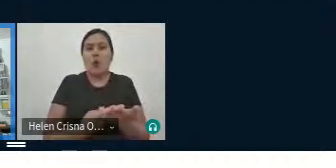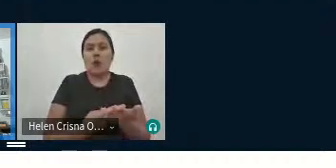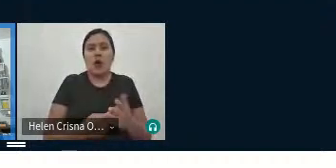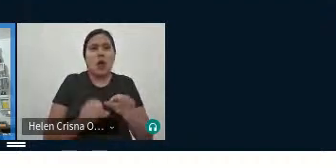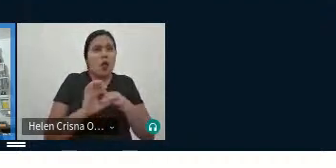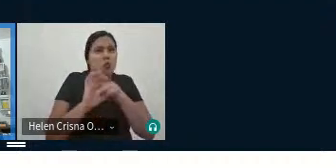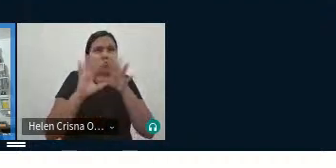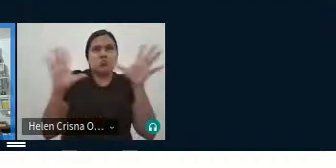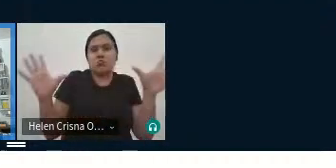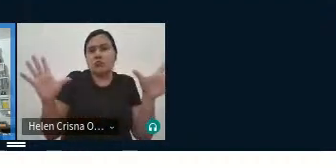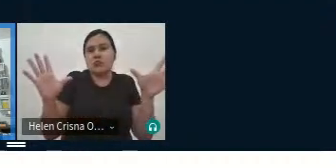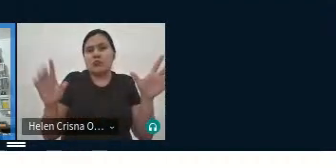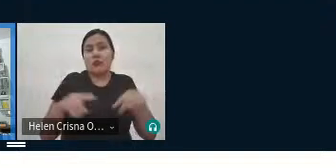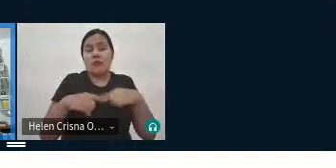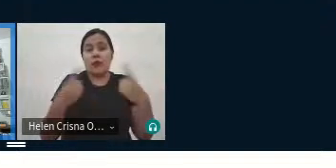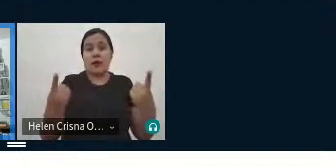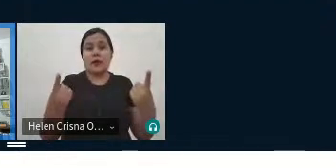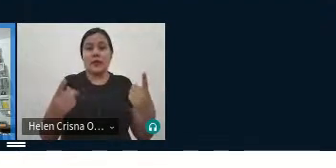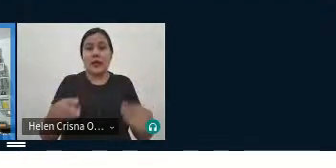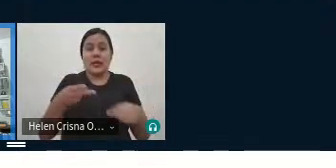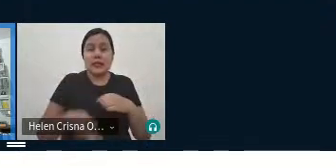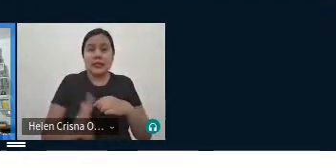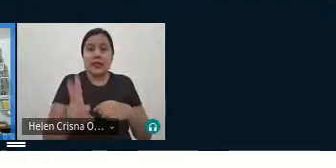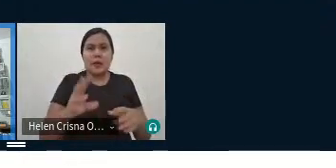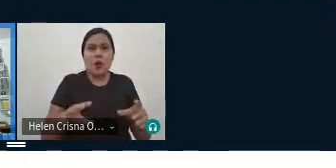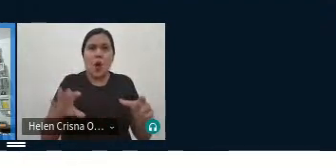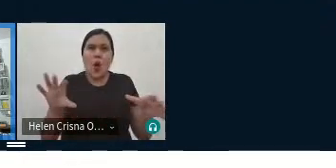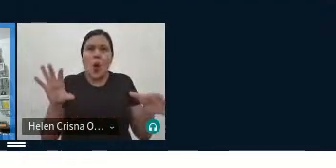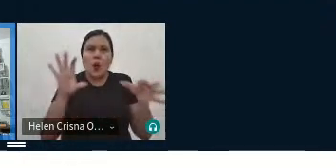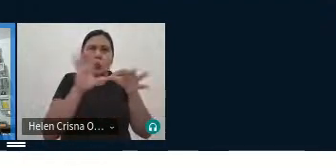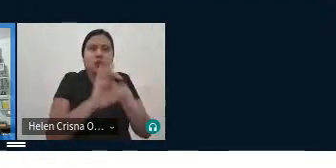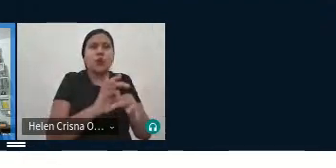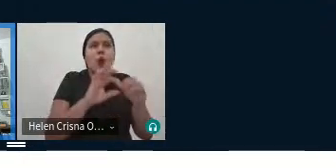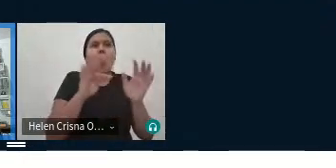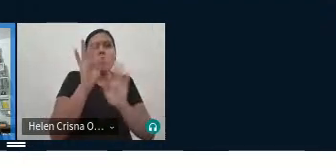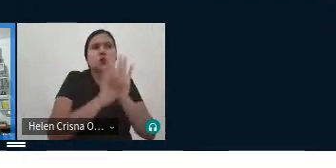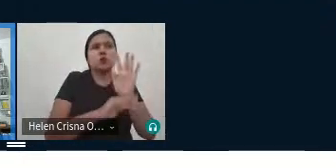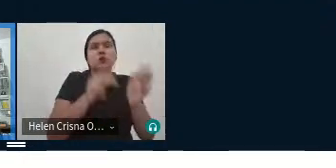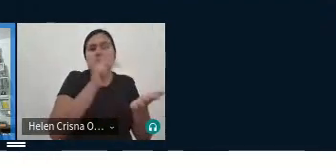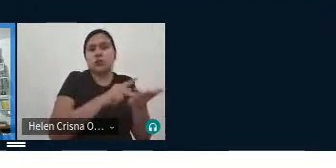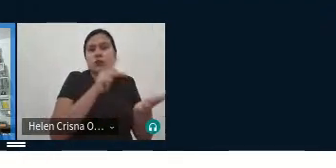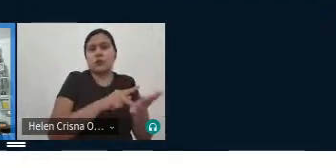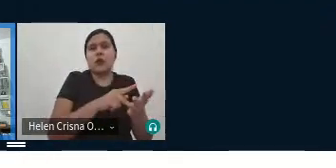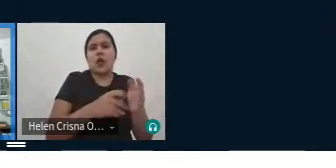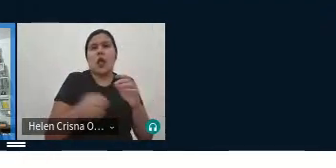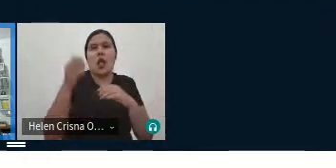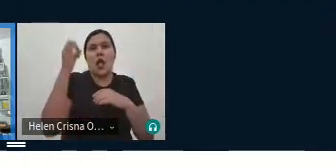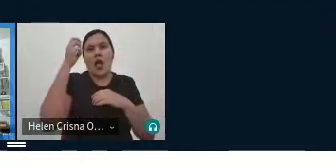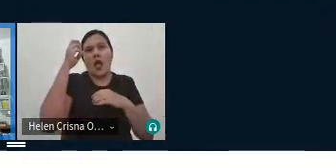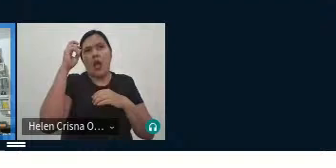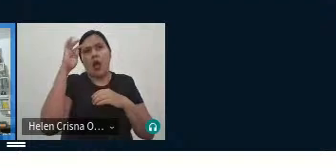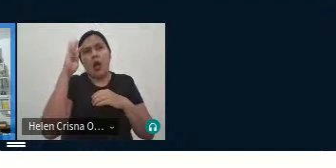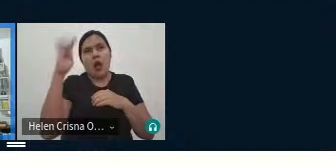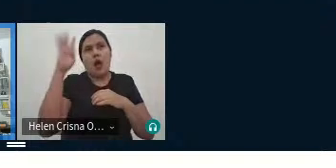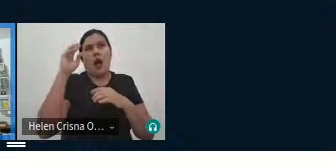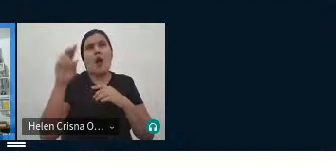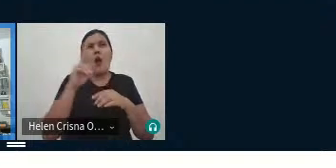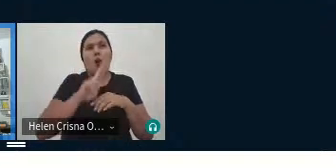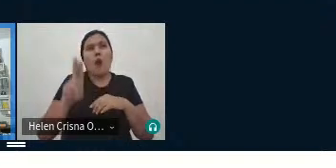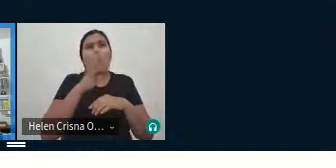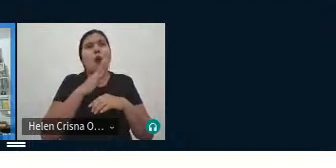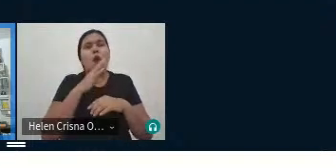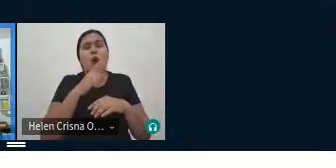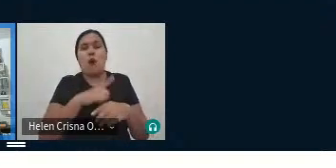é livre, mas sempre amarrado ao texto original, ele tem a criatividade, ele usa o conhecimento que ele